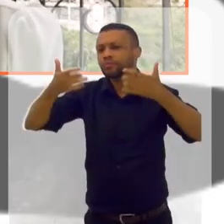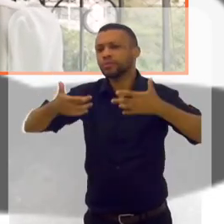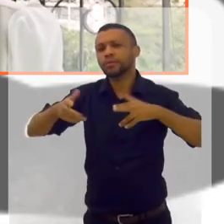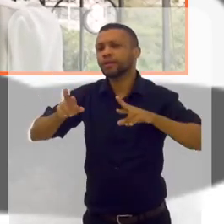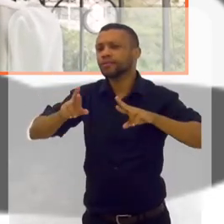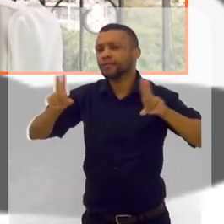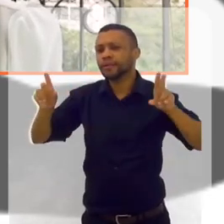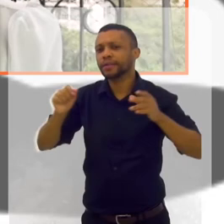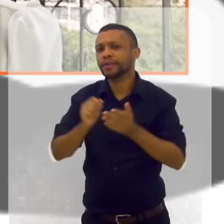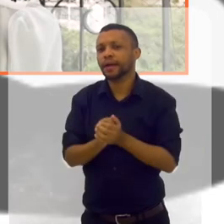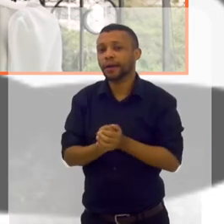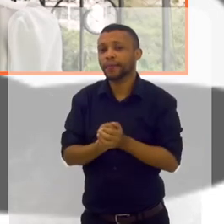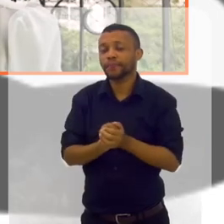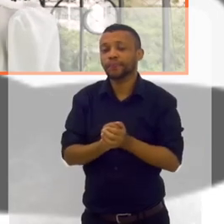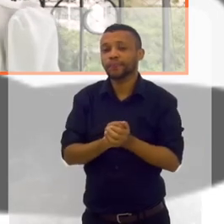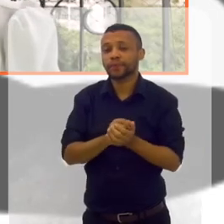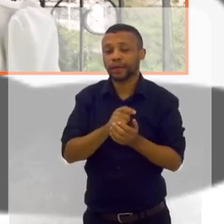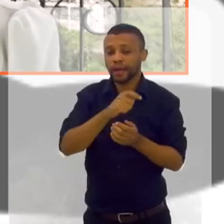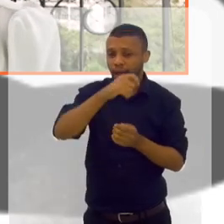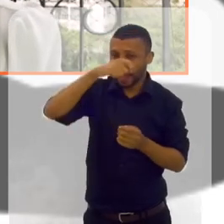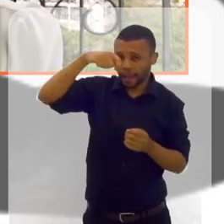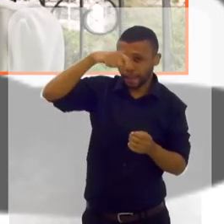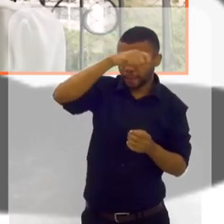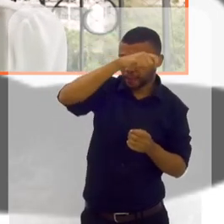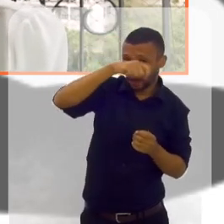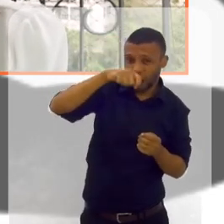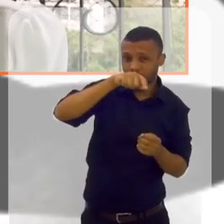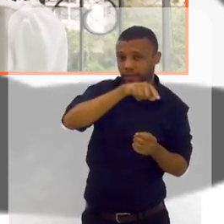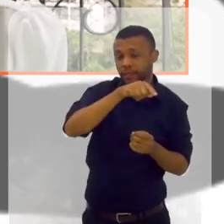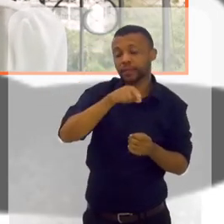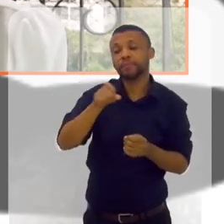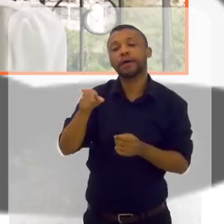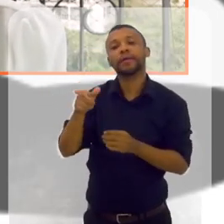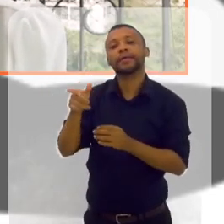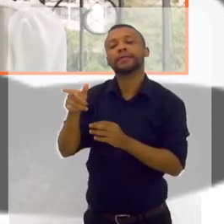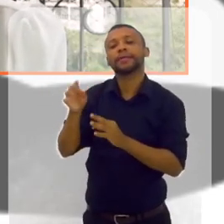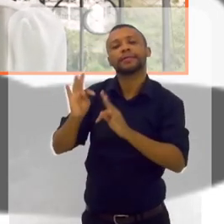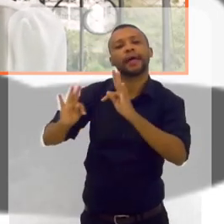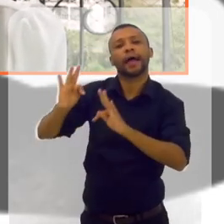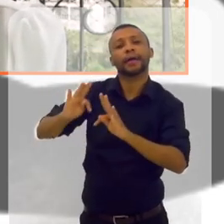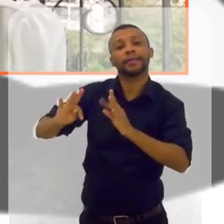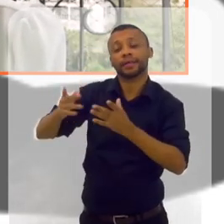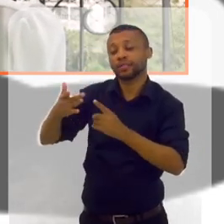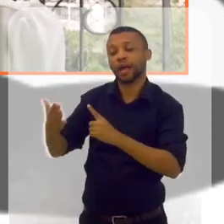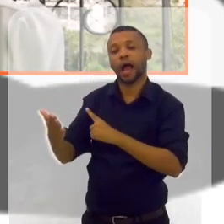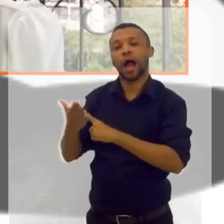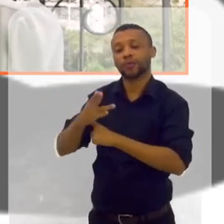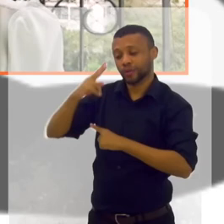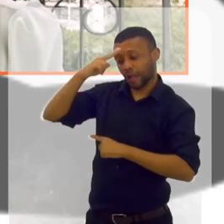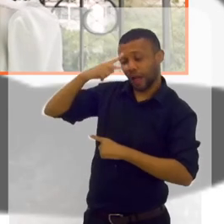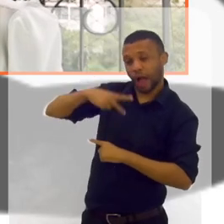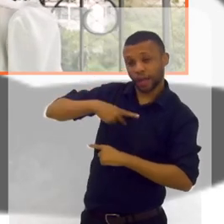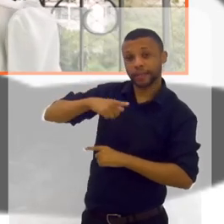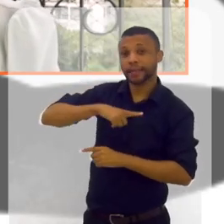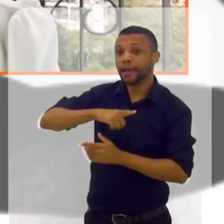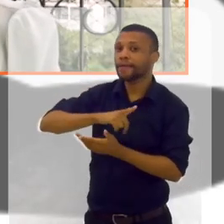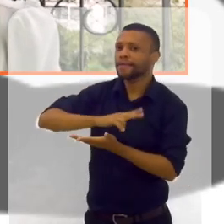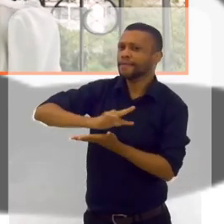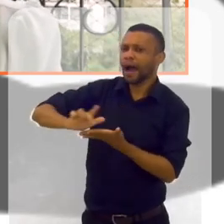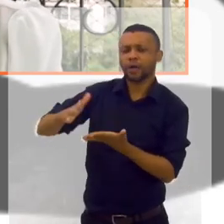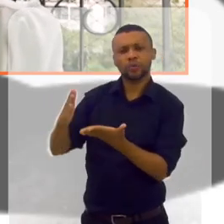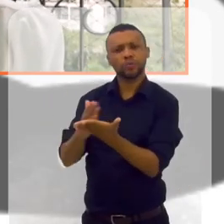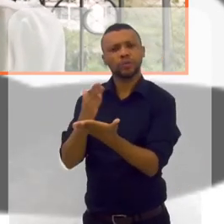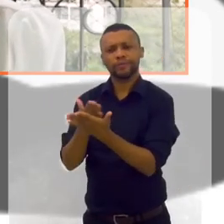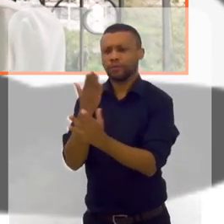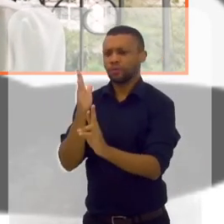diferença da hipnose pra essas técnicas de autoajuda que a gente fica lendo em livros e que